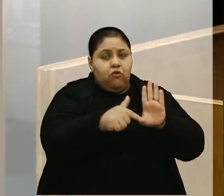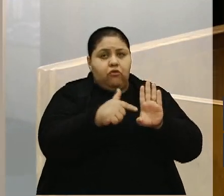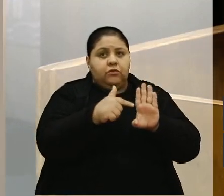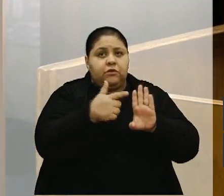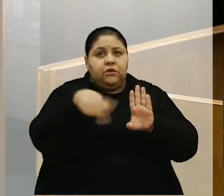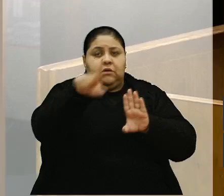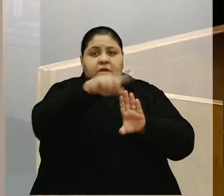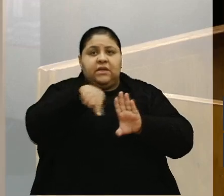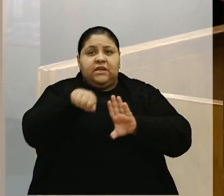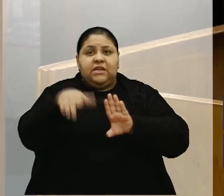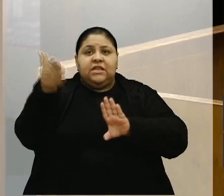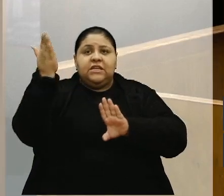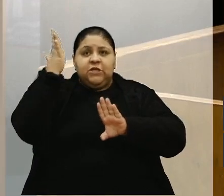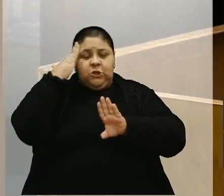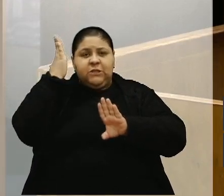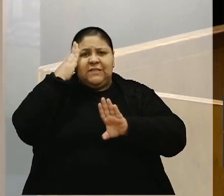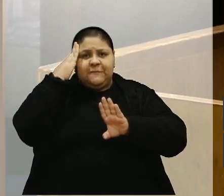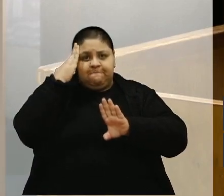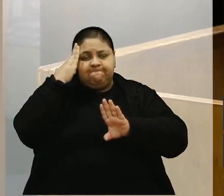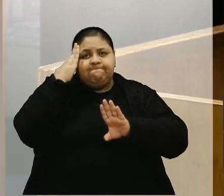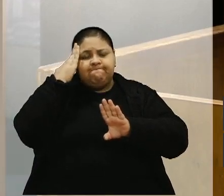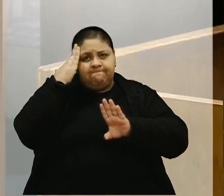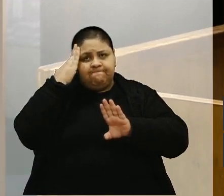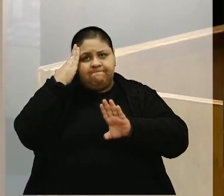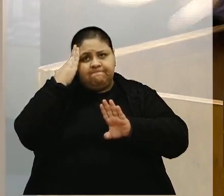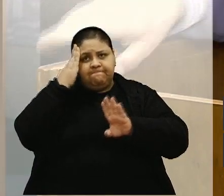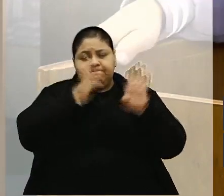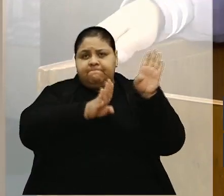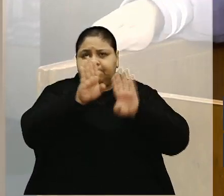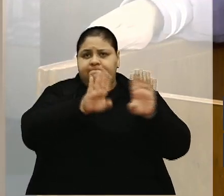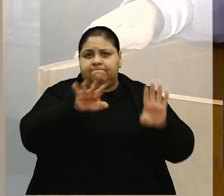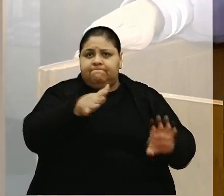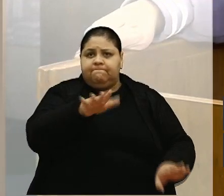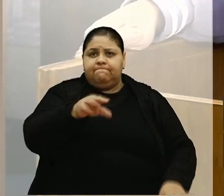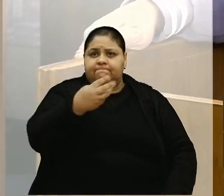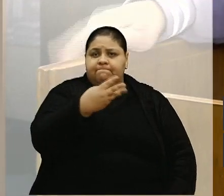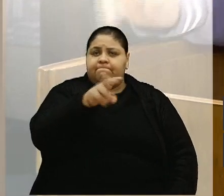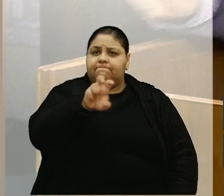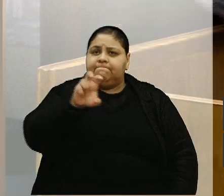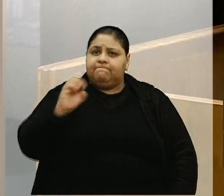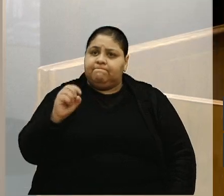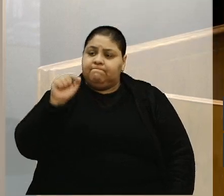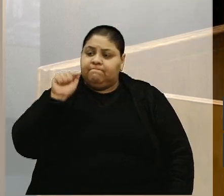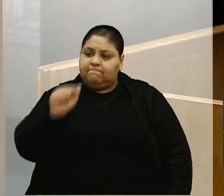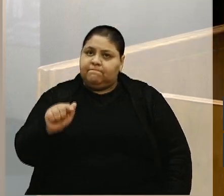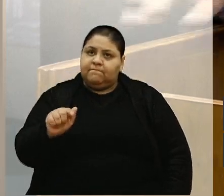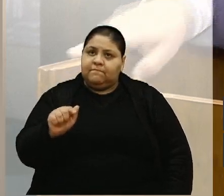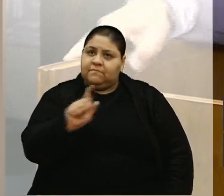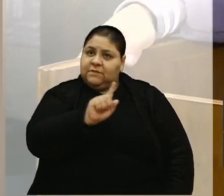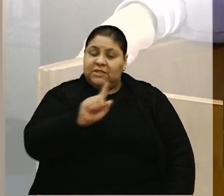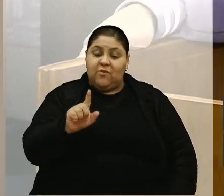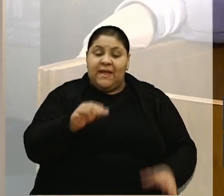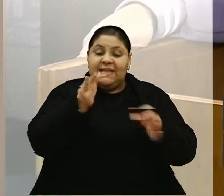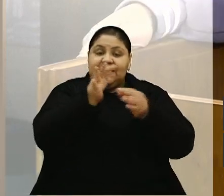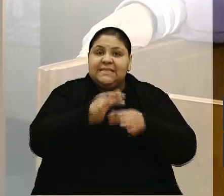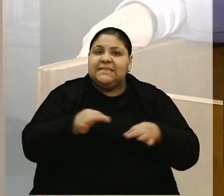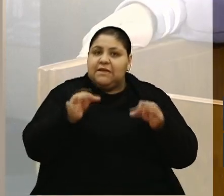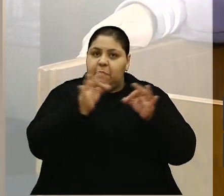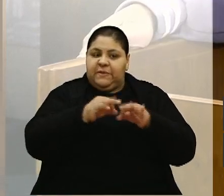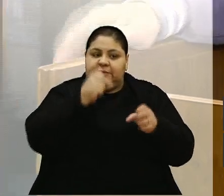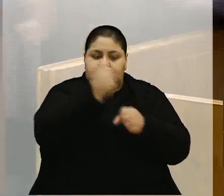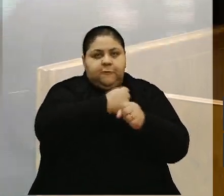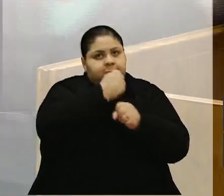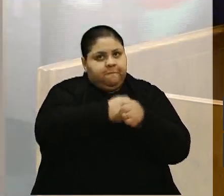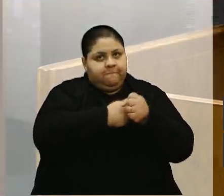e a gente sabe que vai ter, vai ser licitado em torno de 350 mil, porque não é simples assim fazer aquela obra lá.